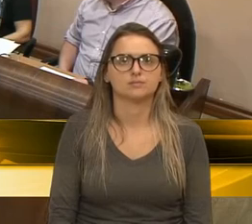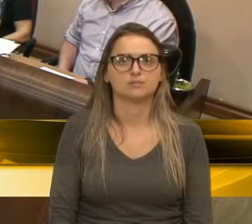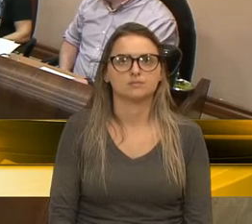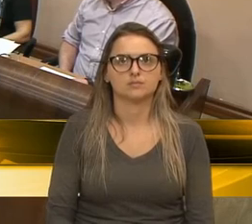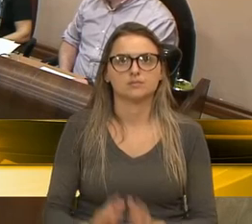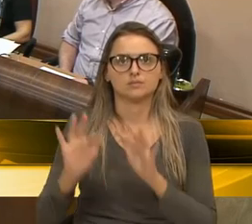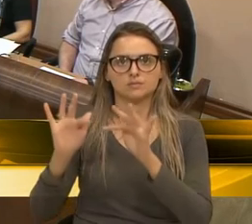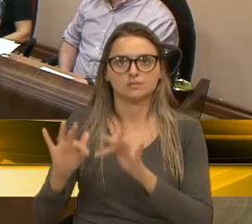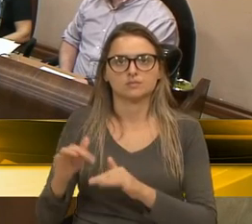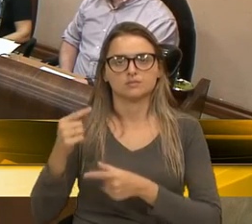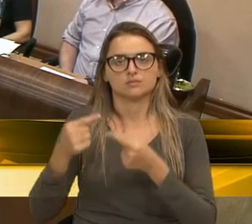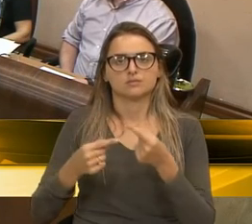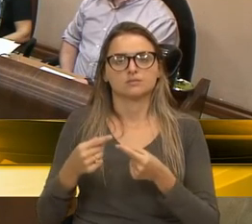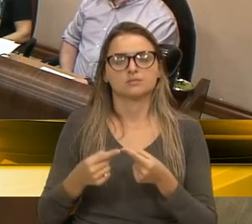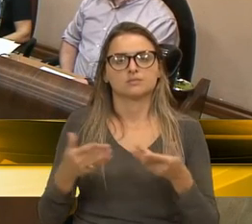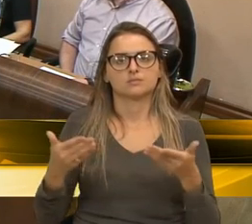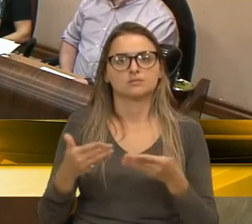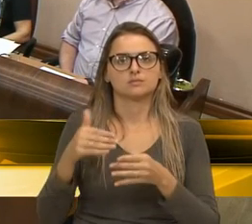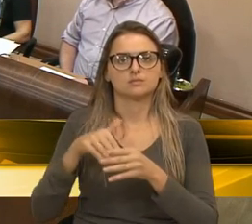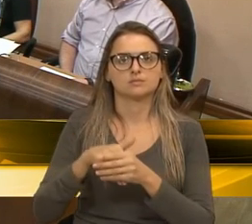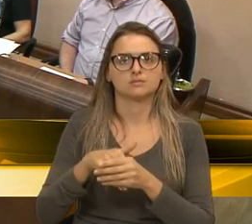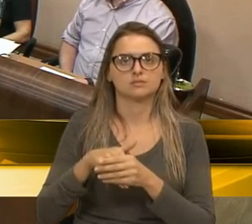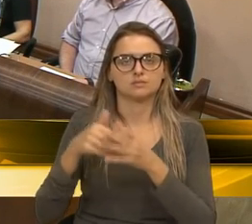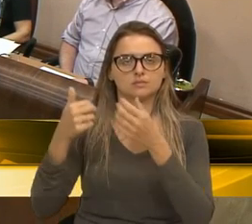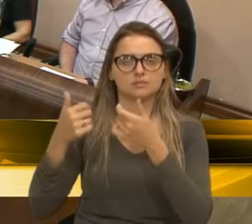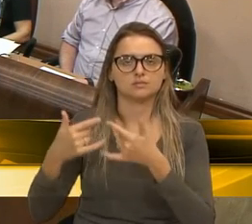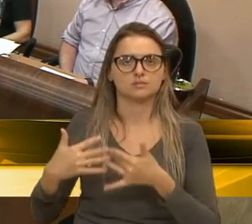Encerrada a discussão. Em votação, reclamada. meu voto.